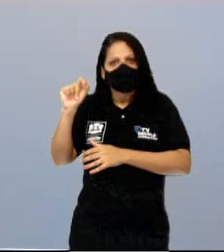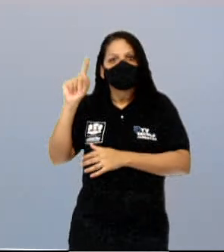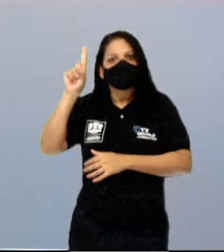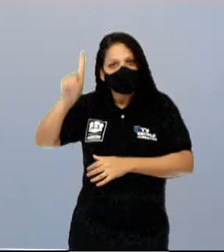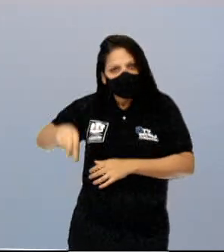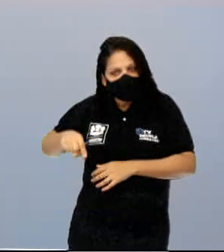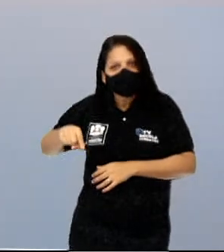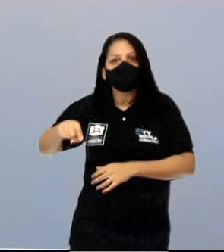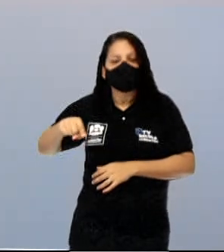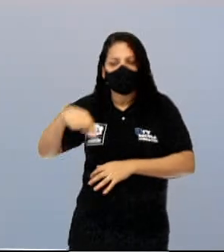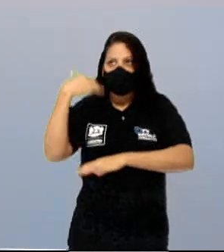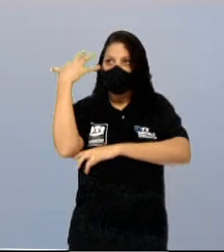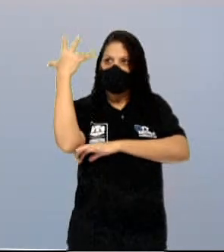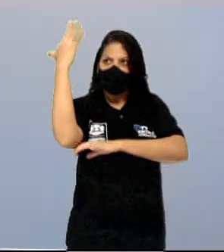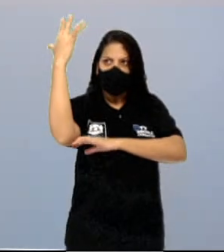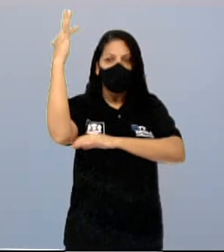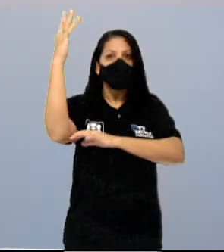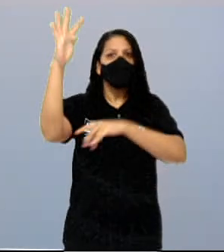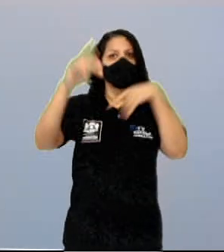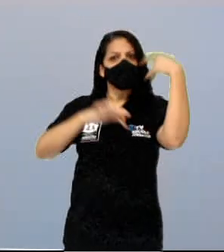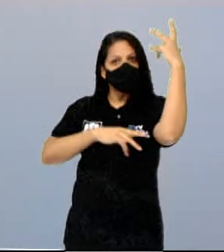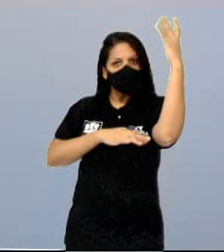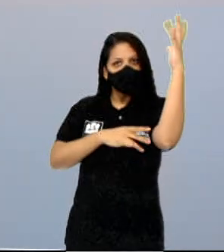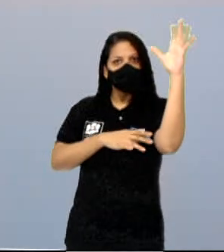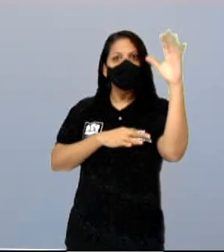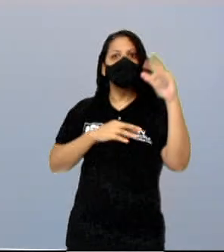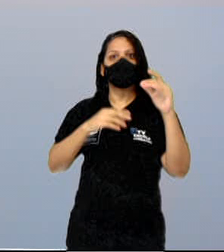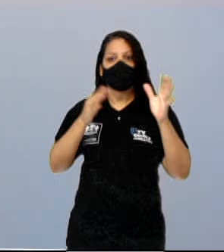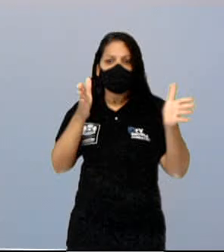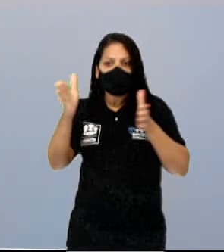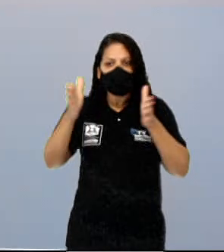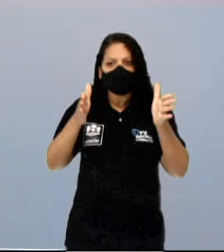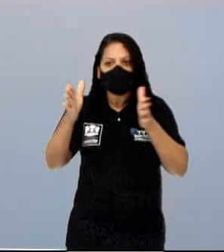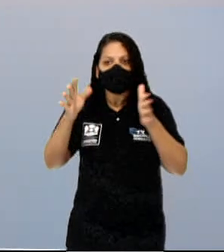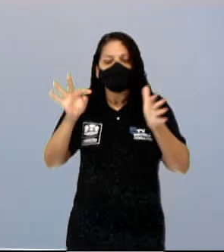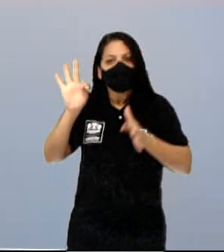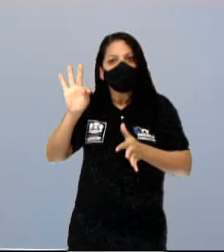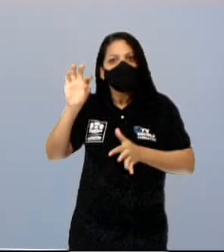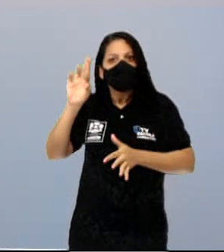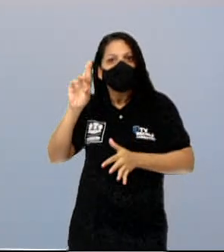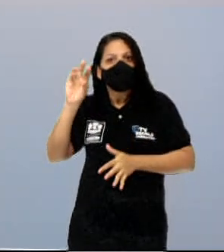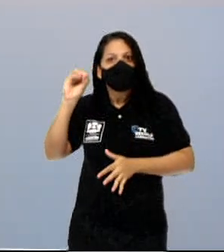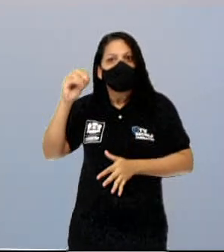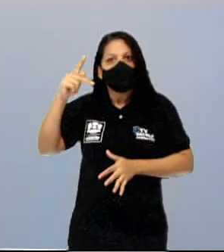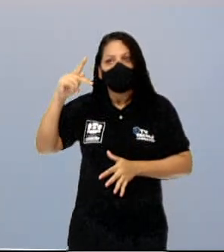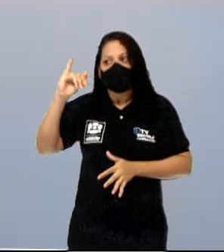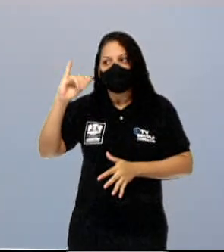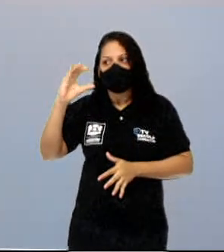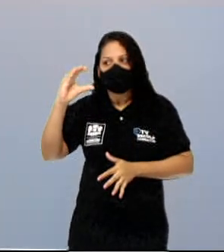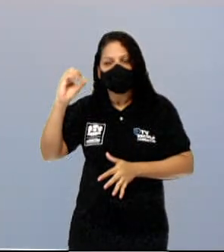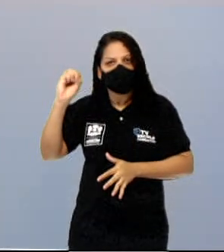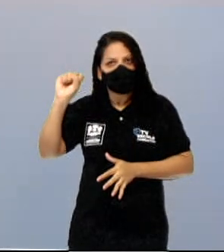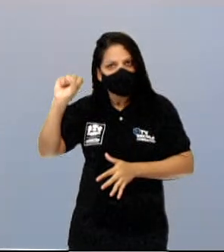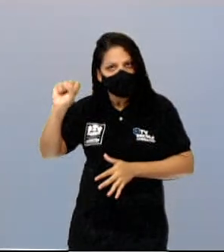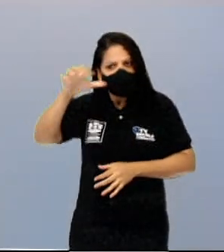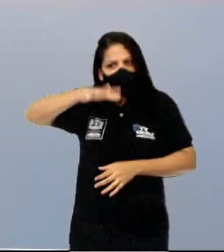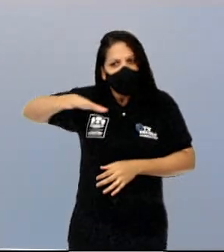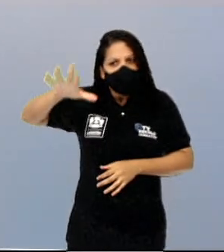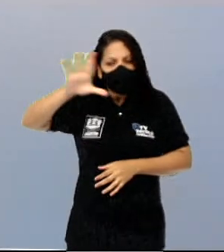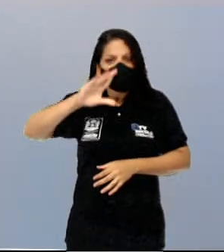das linhas dos trópicos. E o trópico é aquela, tem o trópico de Câncer, o trópico de Capricórnio, essa é a região mais quente aí do planeta.